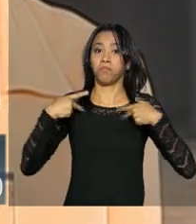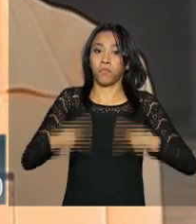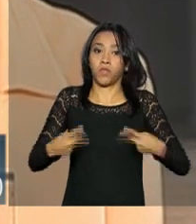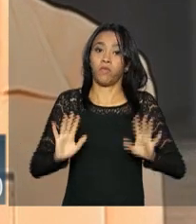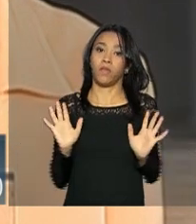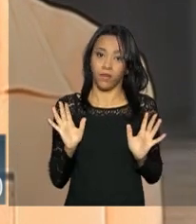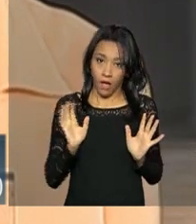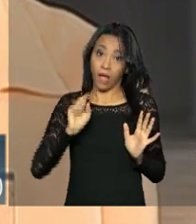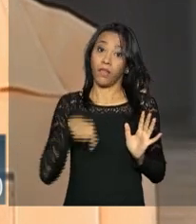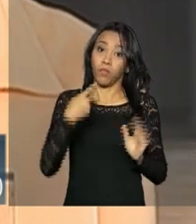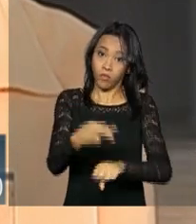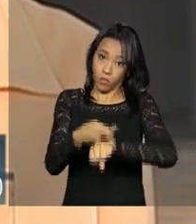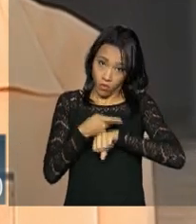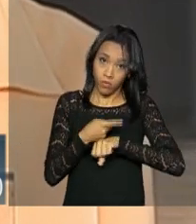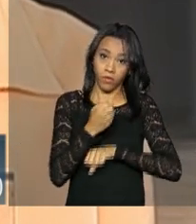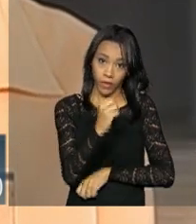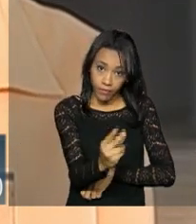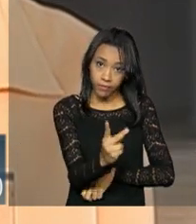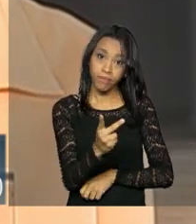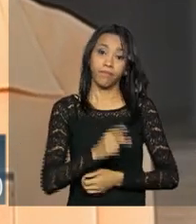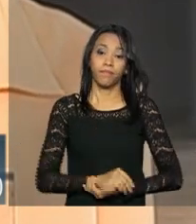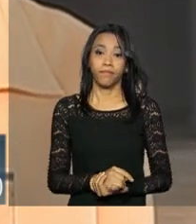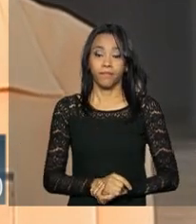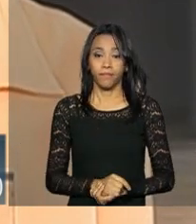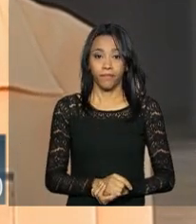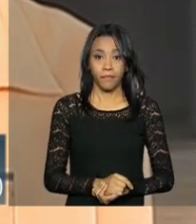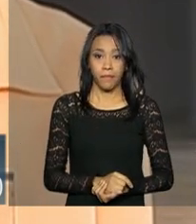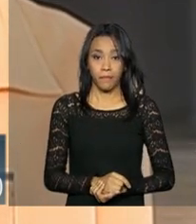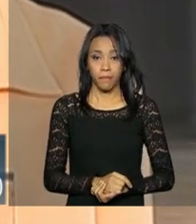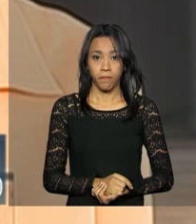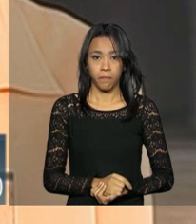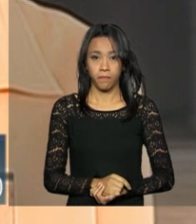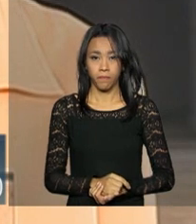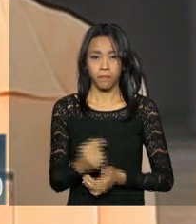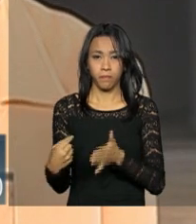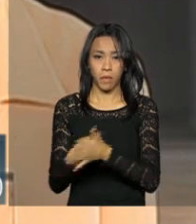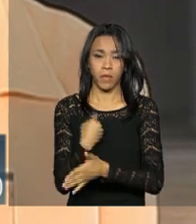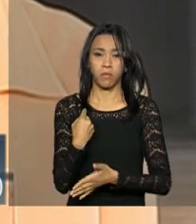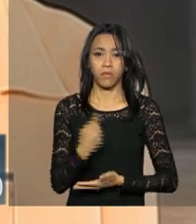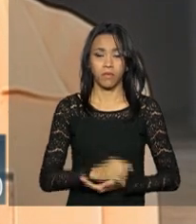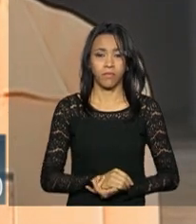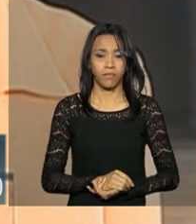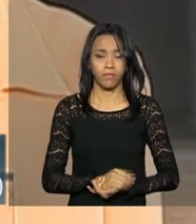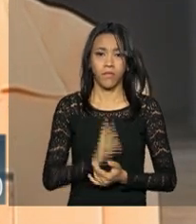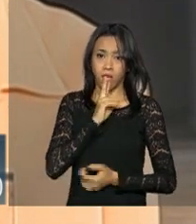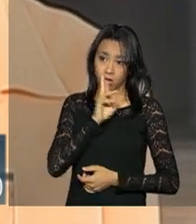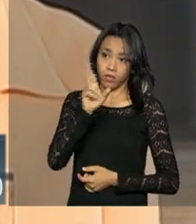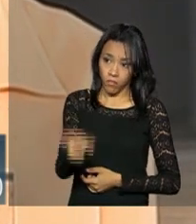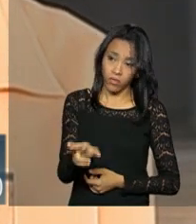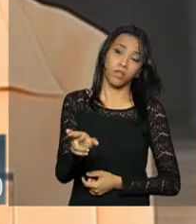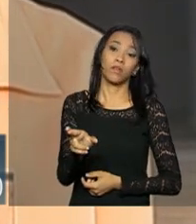Aí vem conversar comigo, tá, Tânia? A senhora concordou da defesa que o menino do Cardano do Peirão tem? Eu concordo